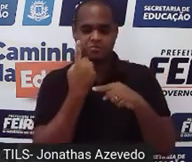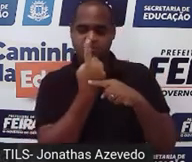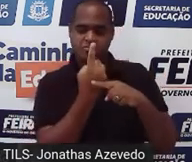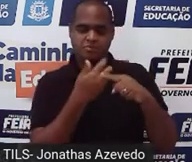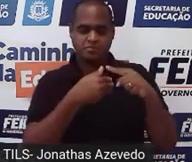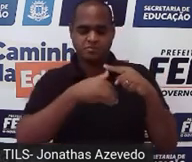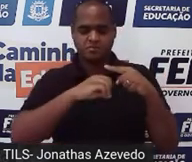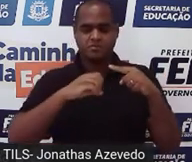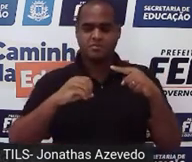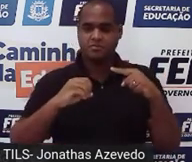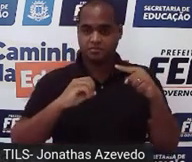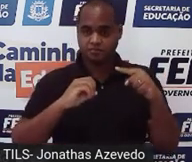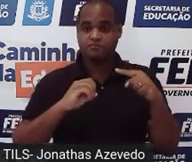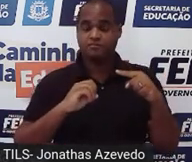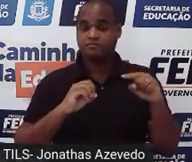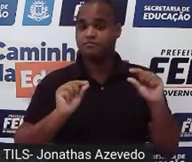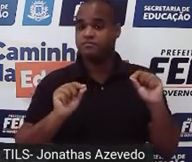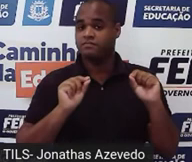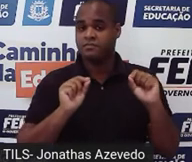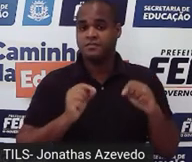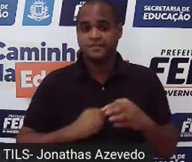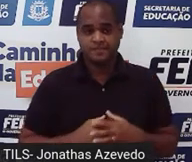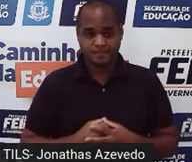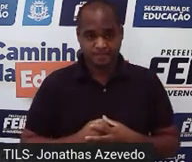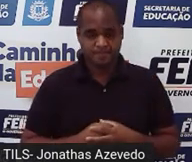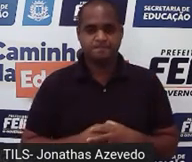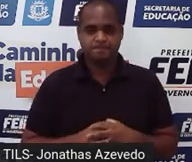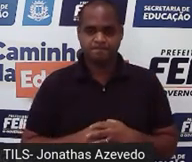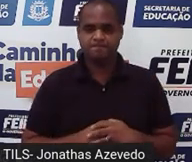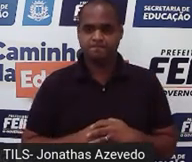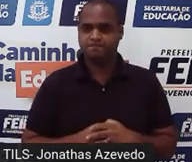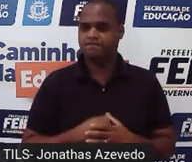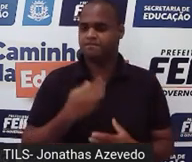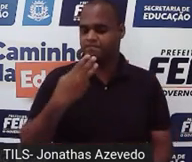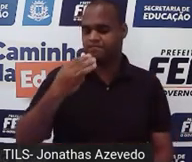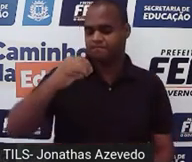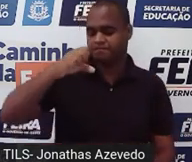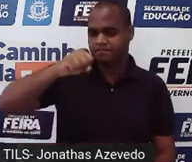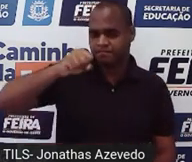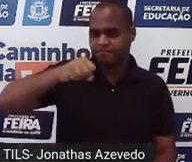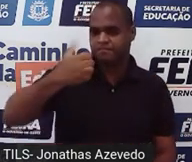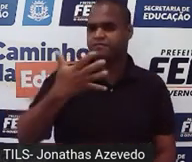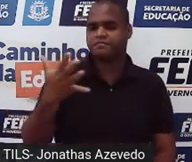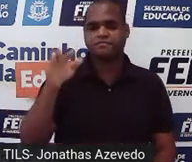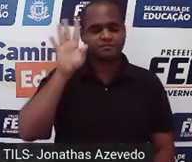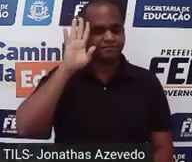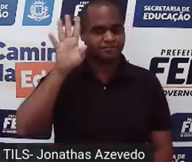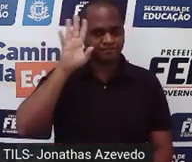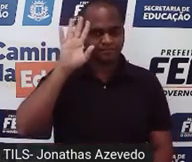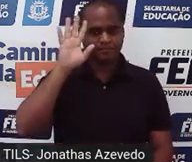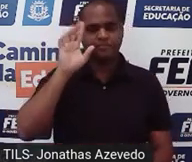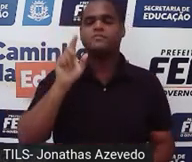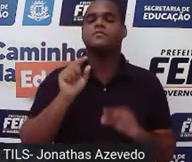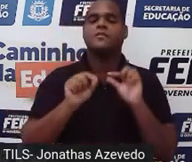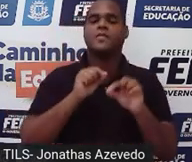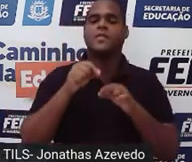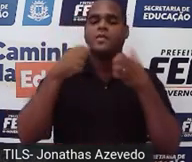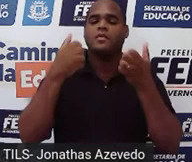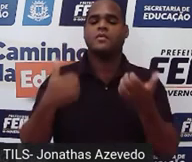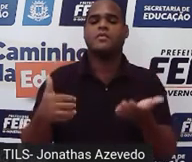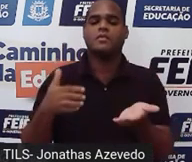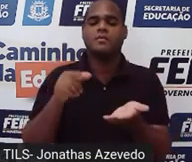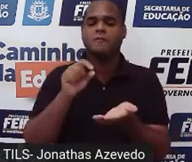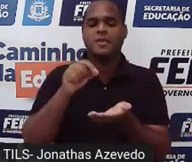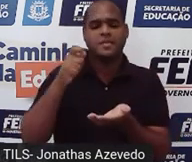1 centésimo? Olha só, eu vou te dar 30 segundos pra você pensar. Muito embora você nem